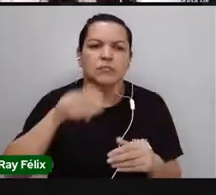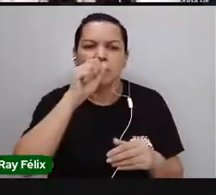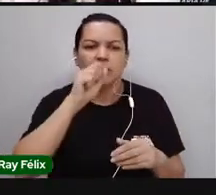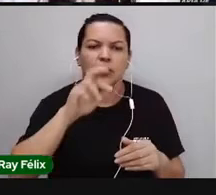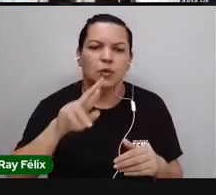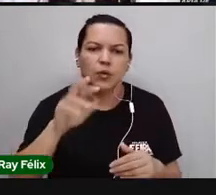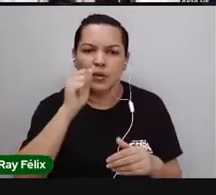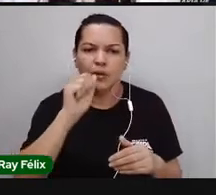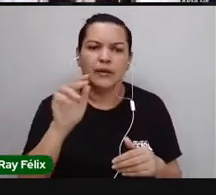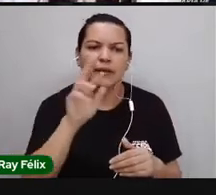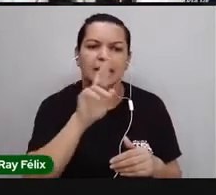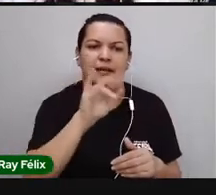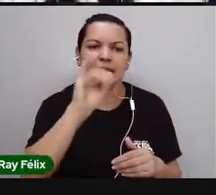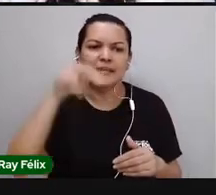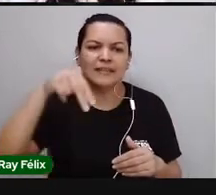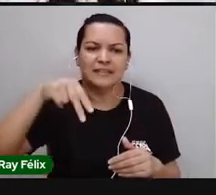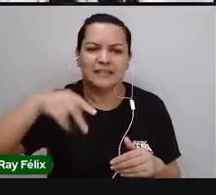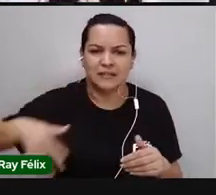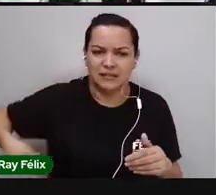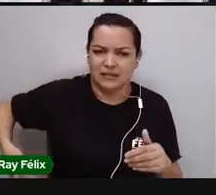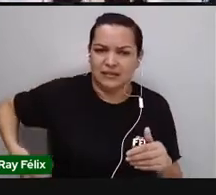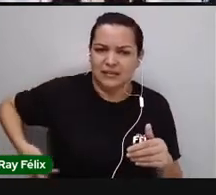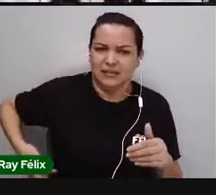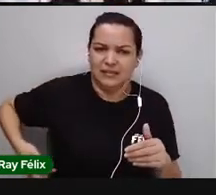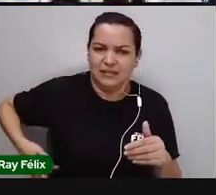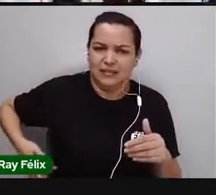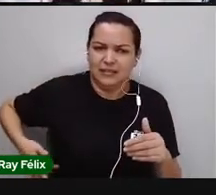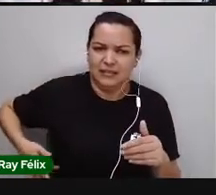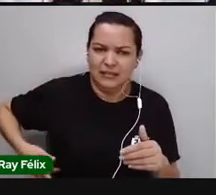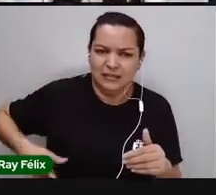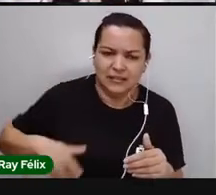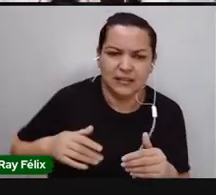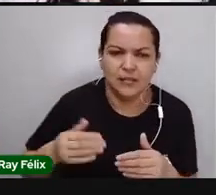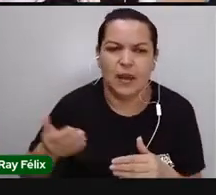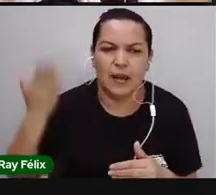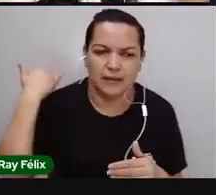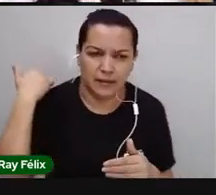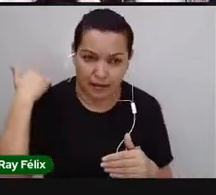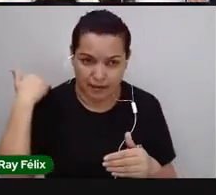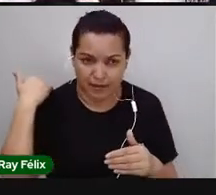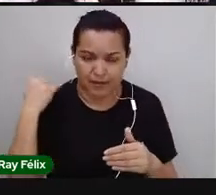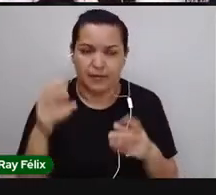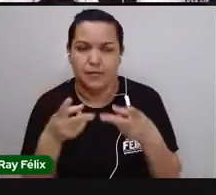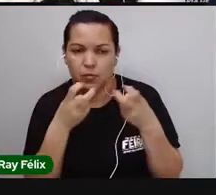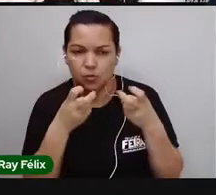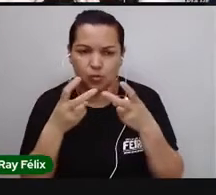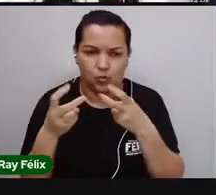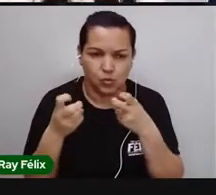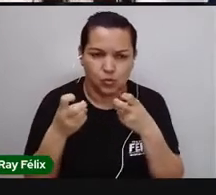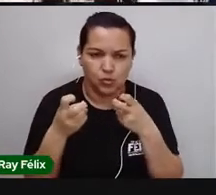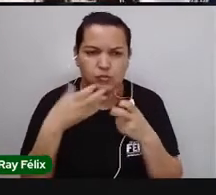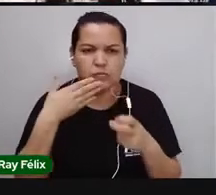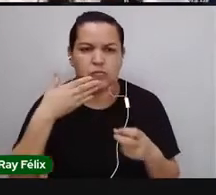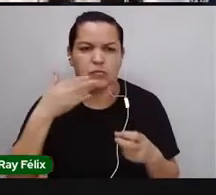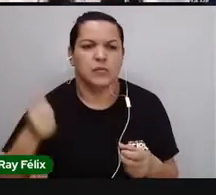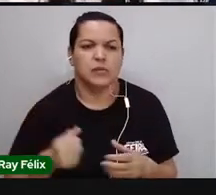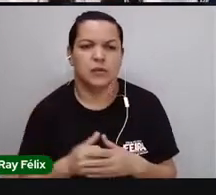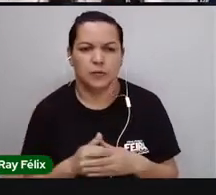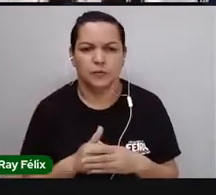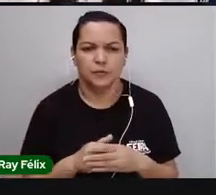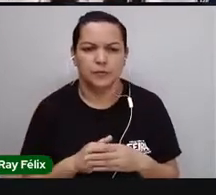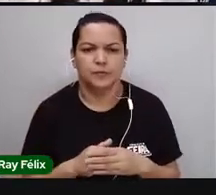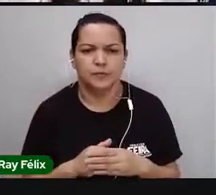os rins. Mas nas nossas costas é que a gente vai conseguir identificar melhor esses